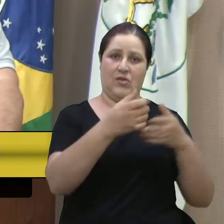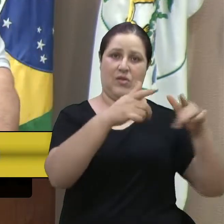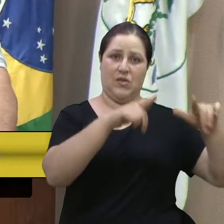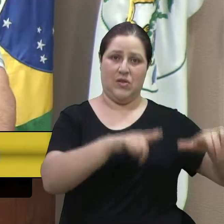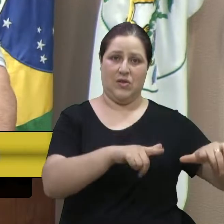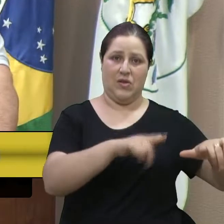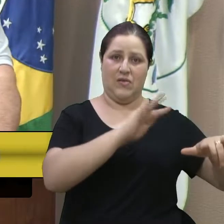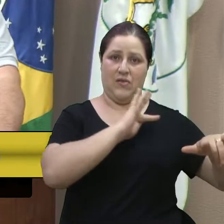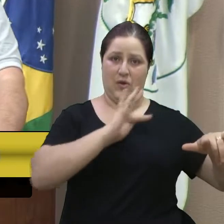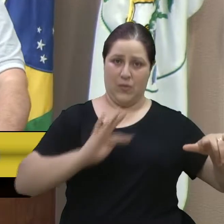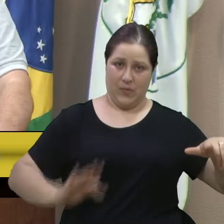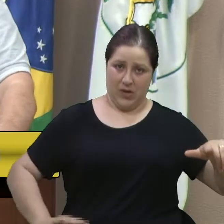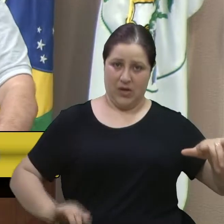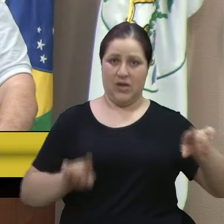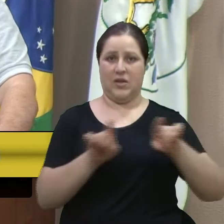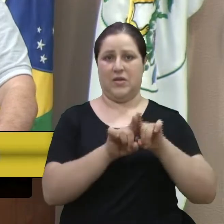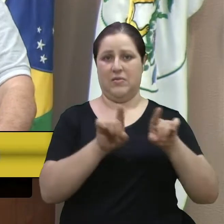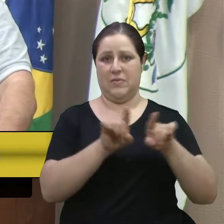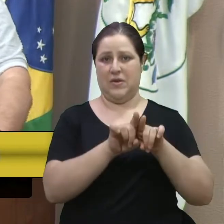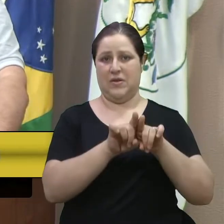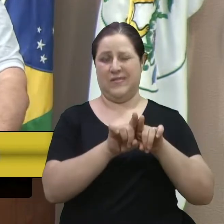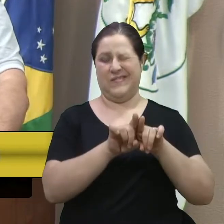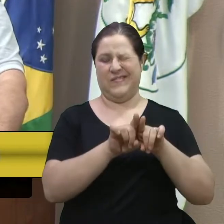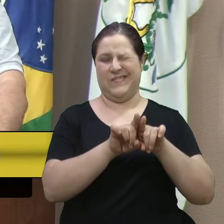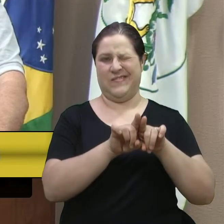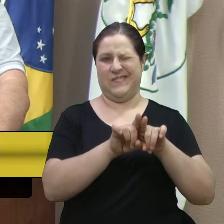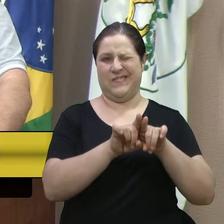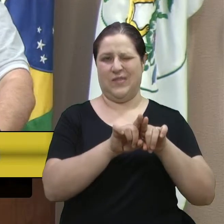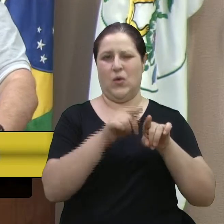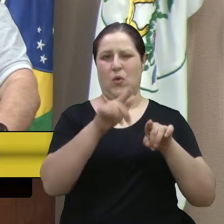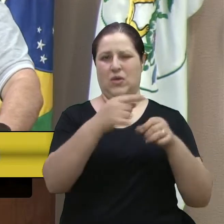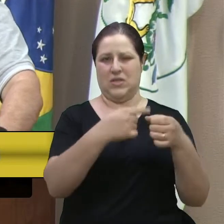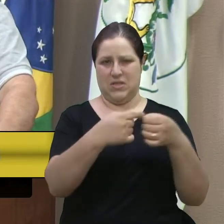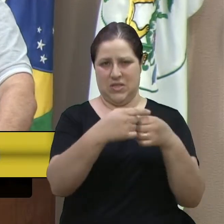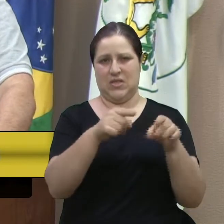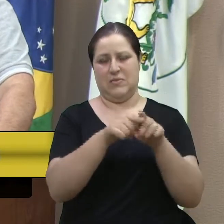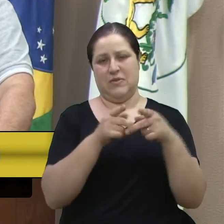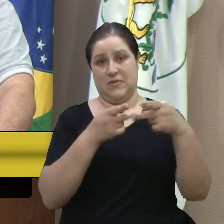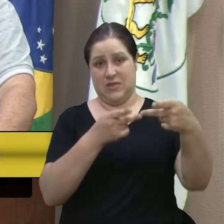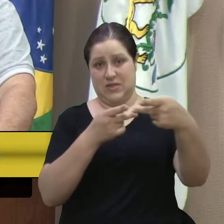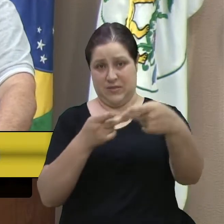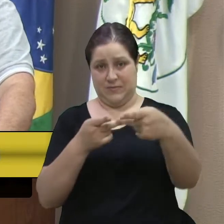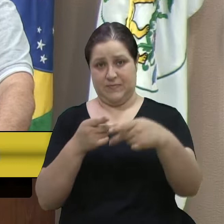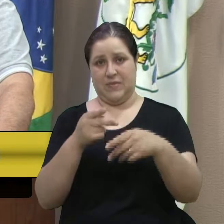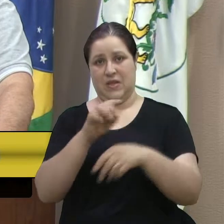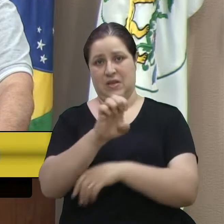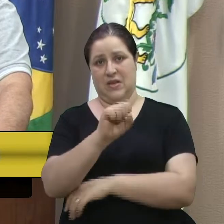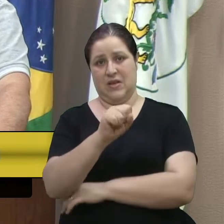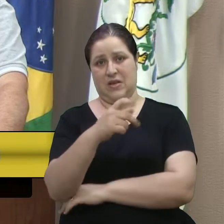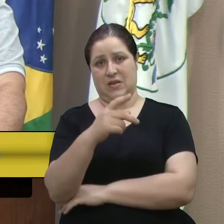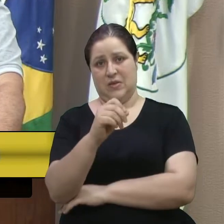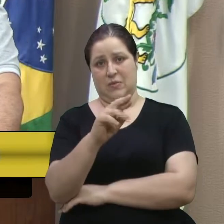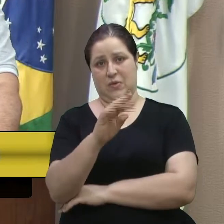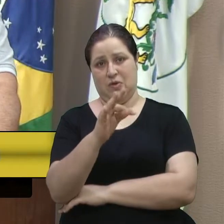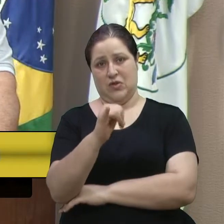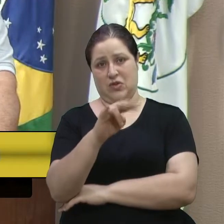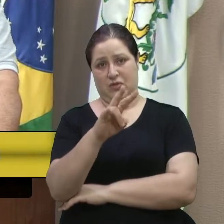Esportivo. O primeiro casal é extremamente relevante, esse processo,